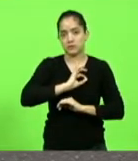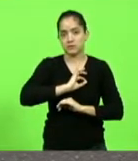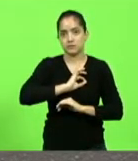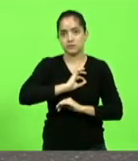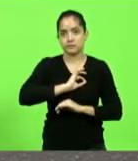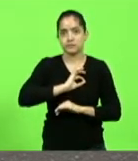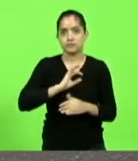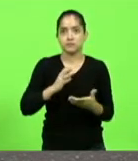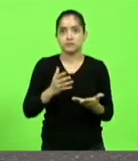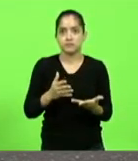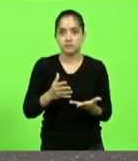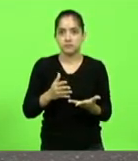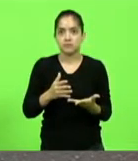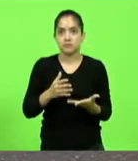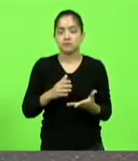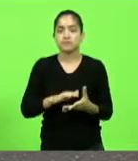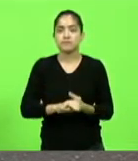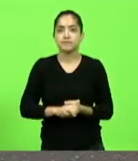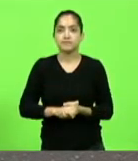fez